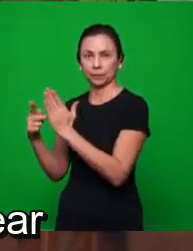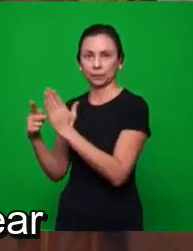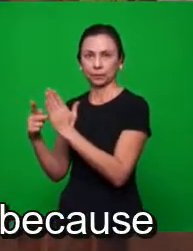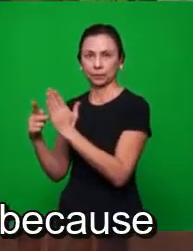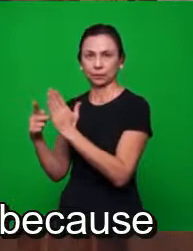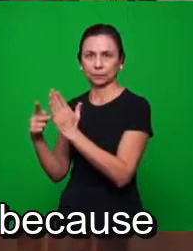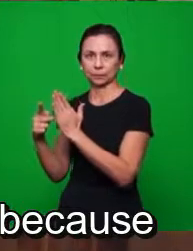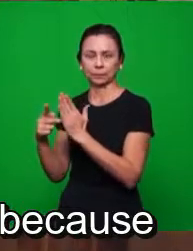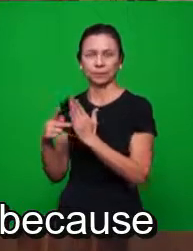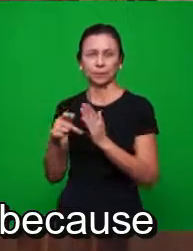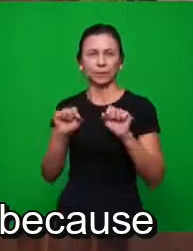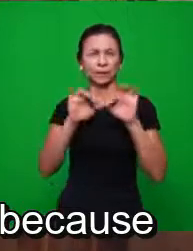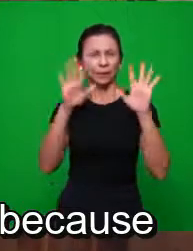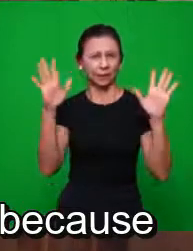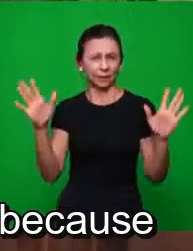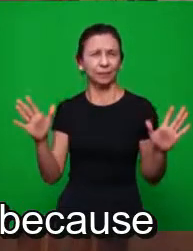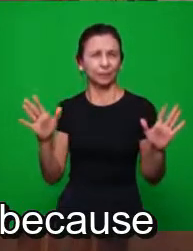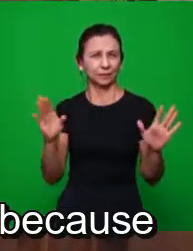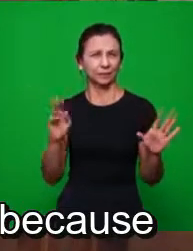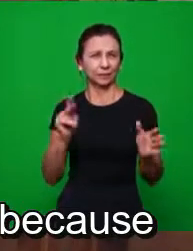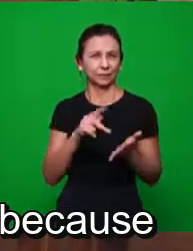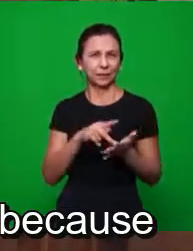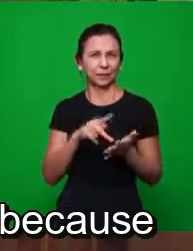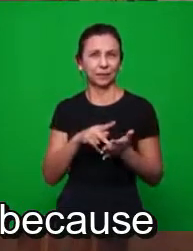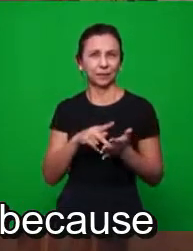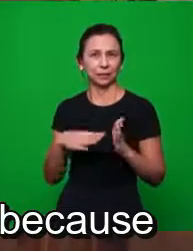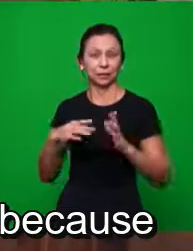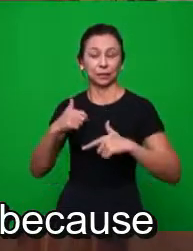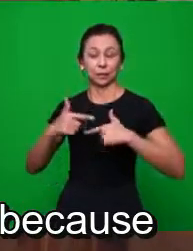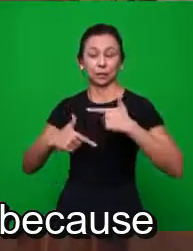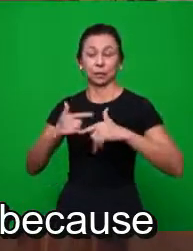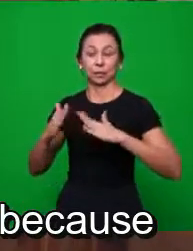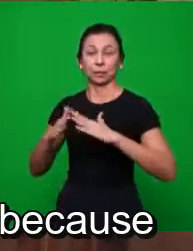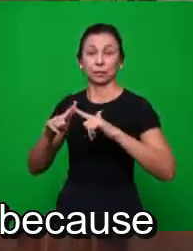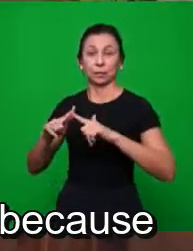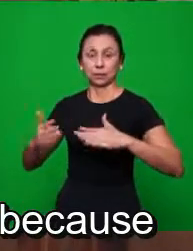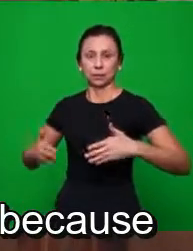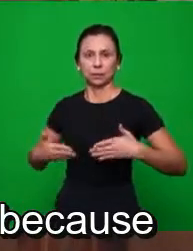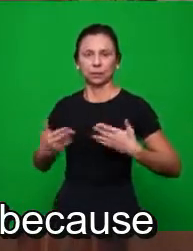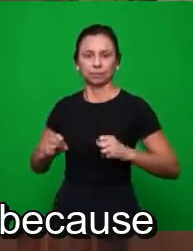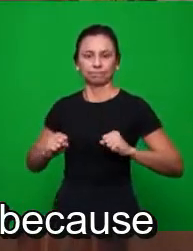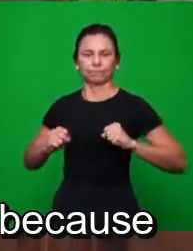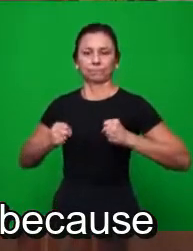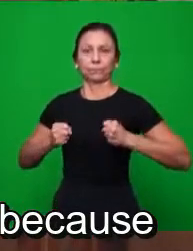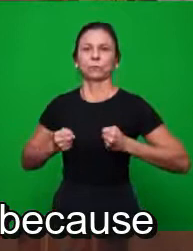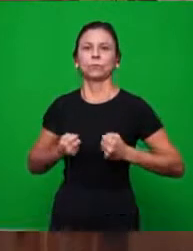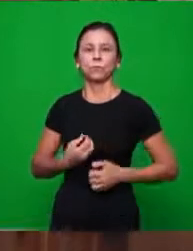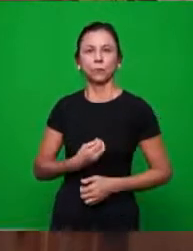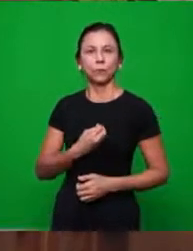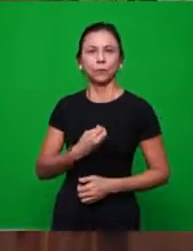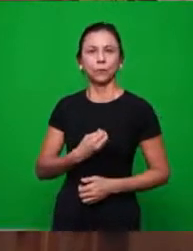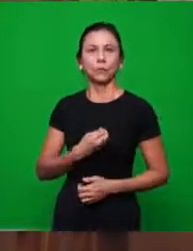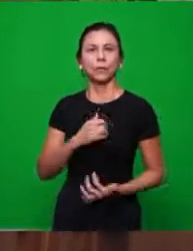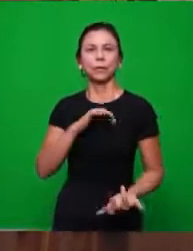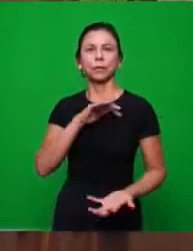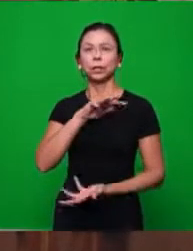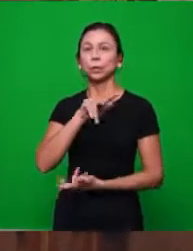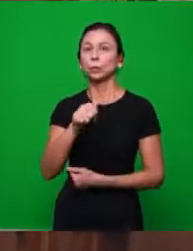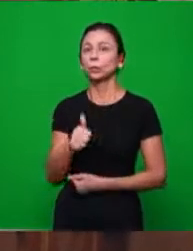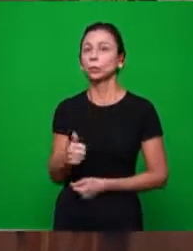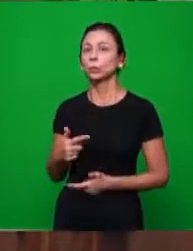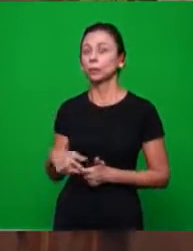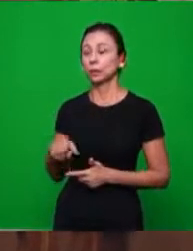fica clara a luta da igreja para sobreviver, sobreviver no mundo, porque ela também tinha uma